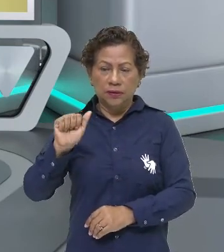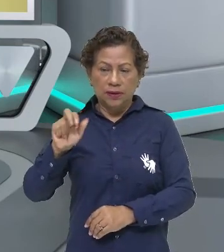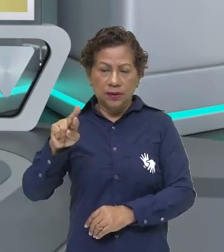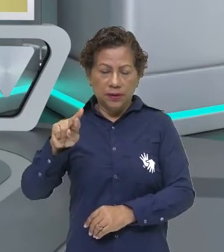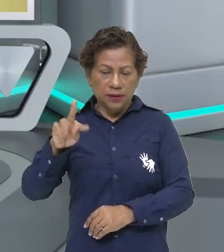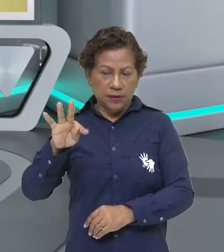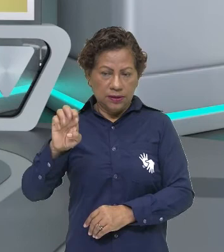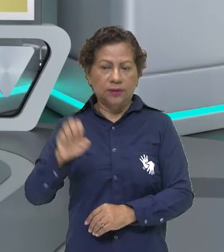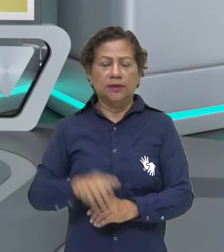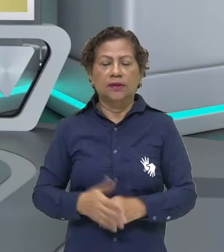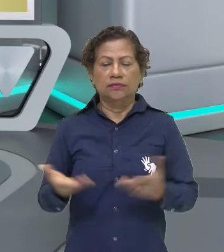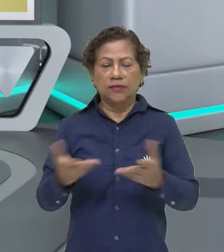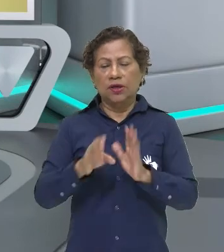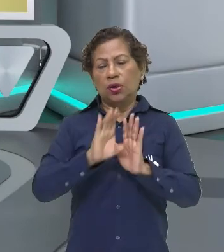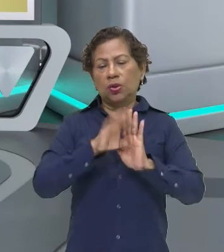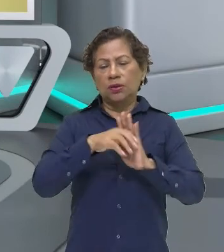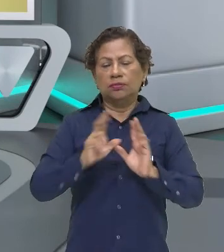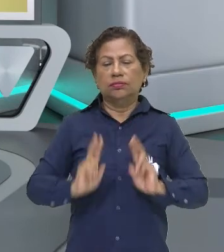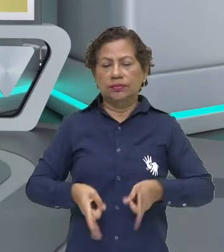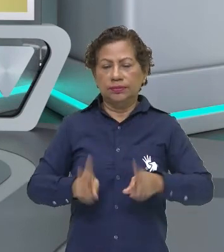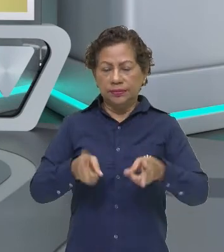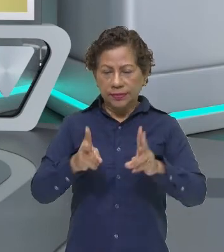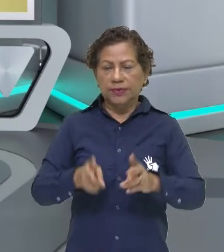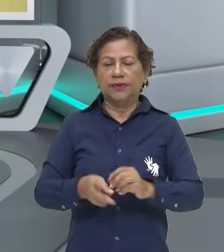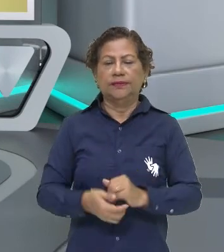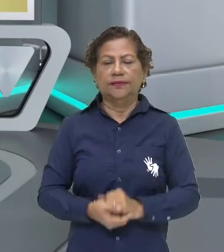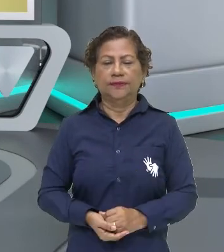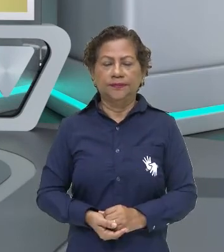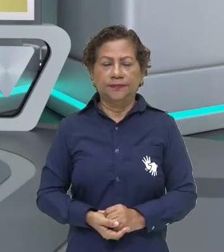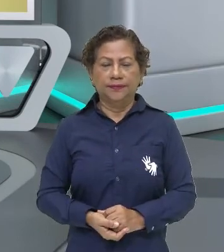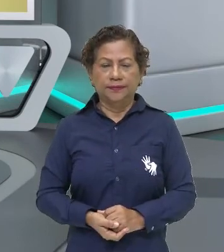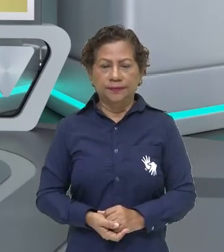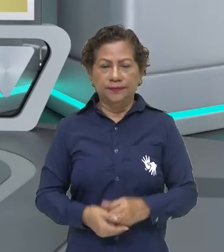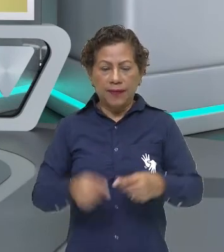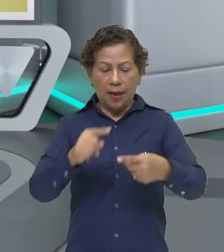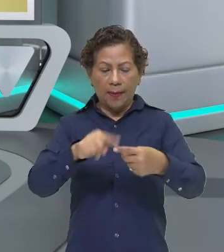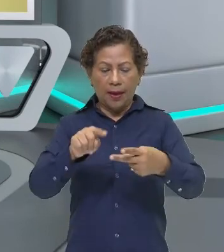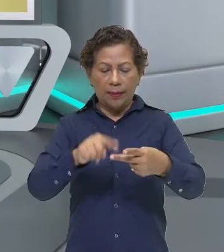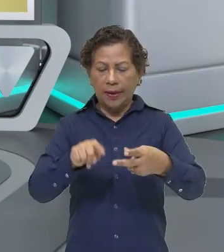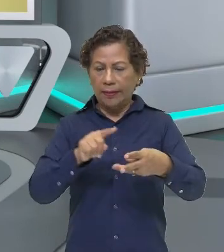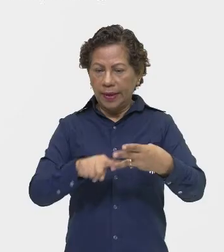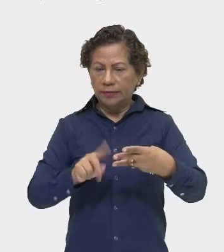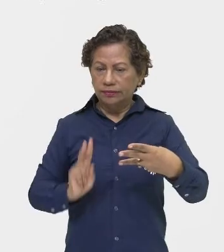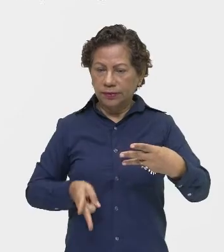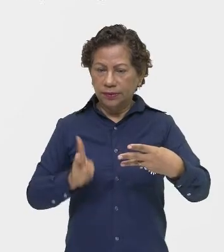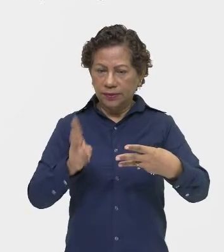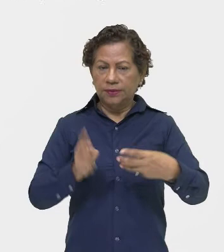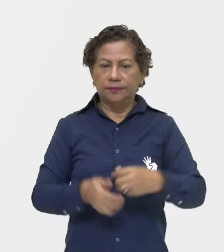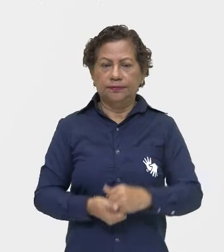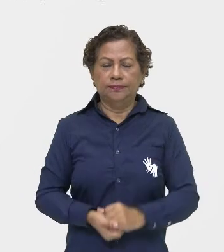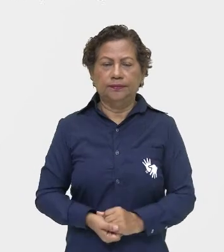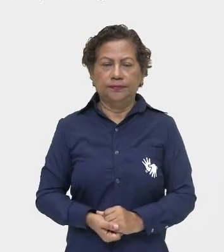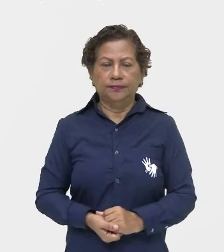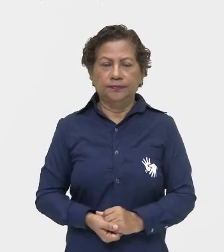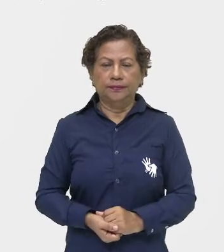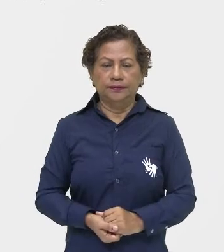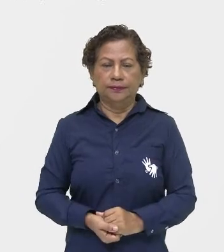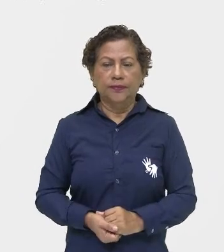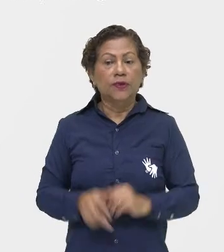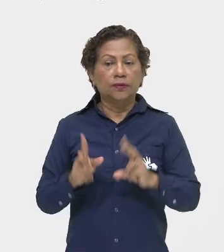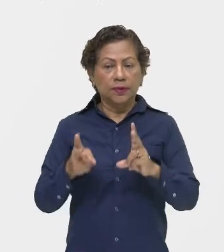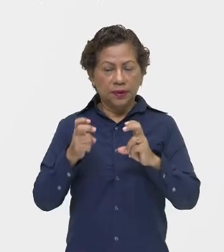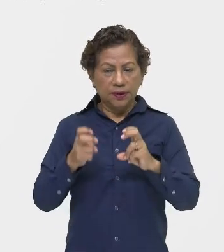o nosso conceito desse estudo sobre nanotecnologia e nanoarte, vamos lá, continuar? Então, os